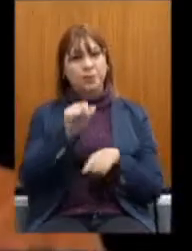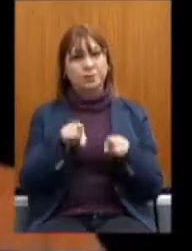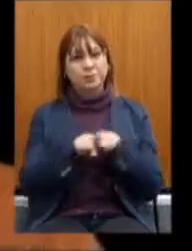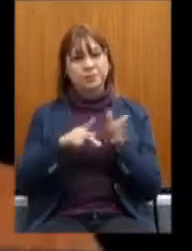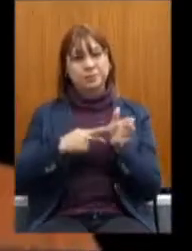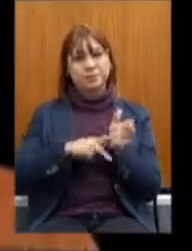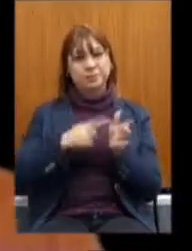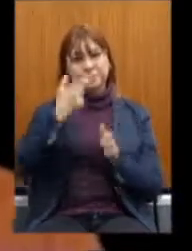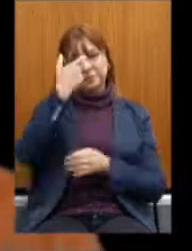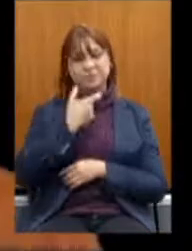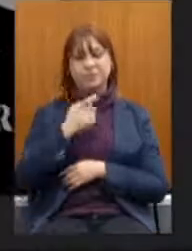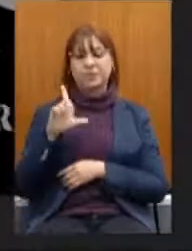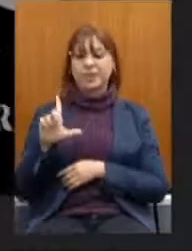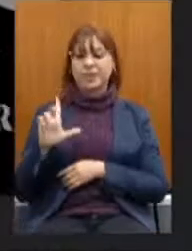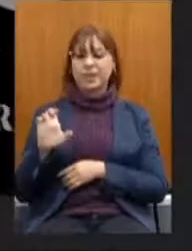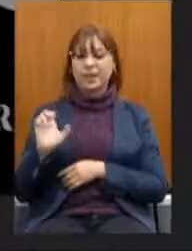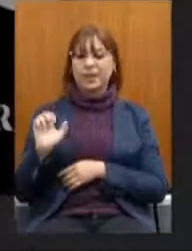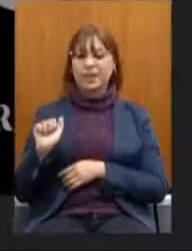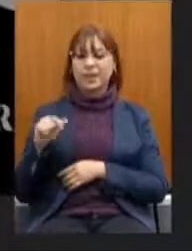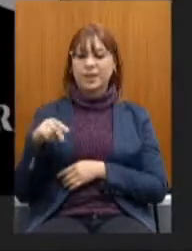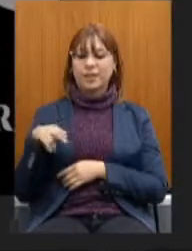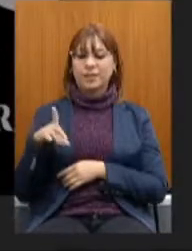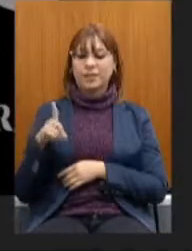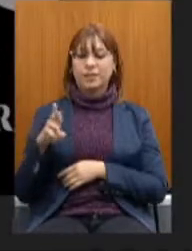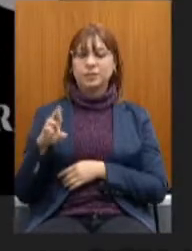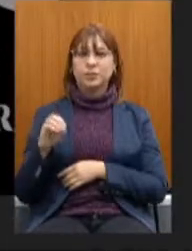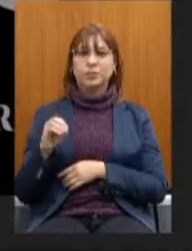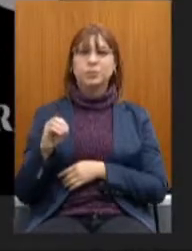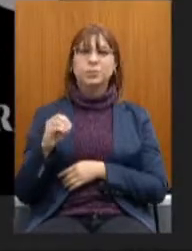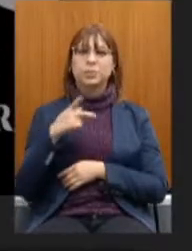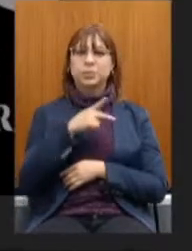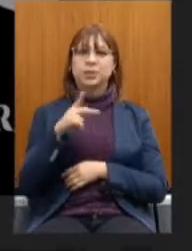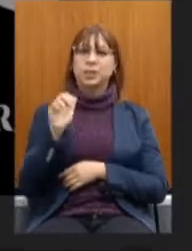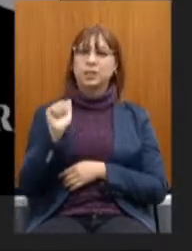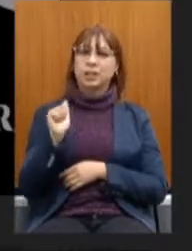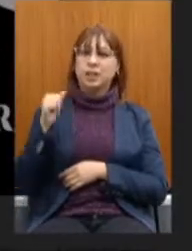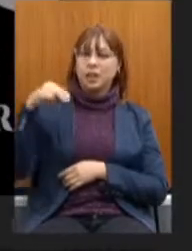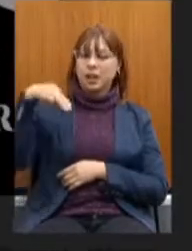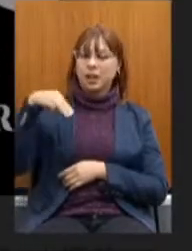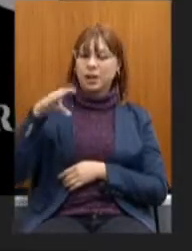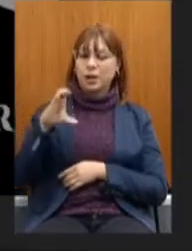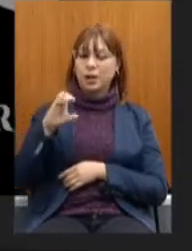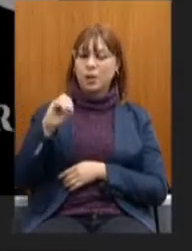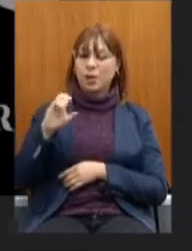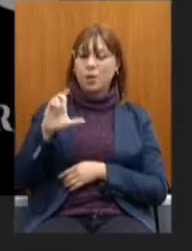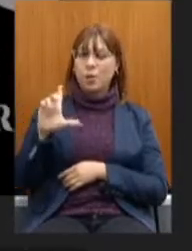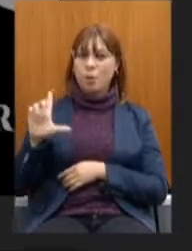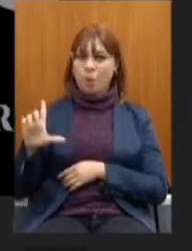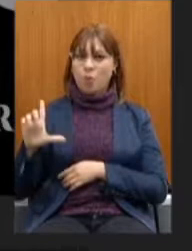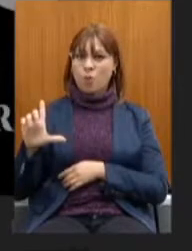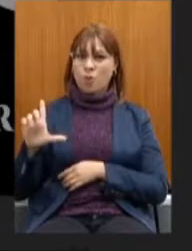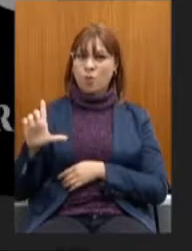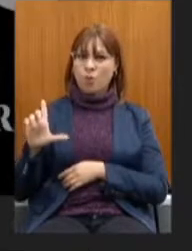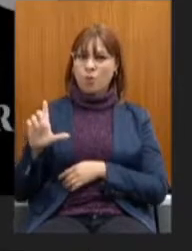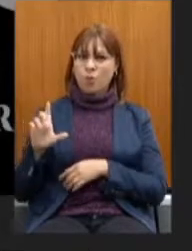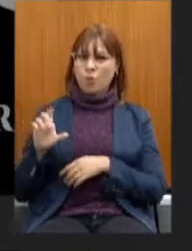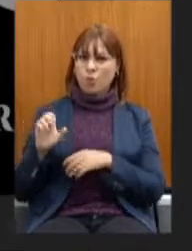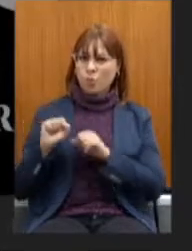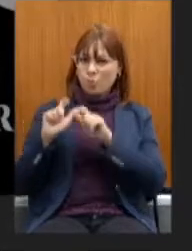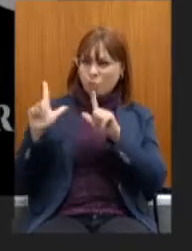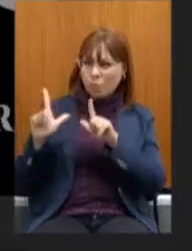Meu nome é Leandro, eu sou presidente da ANCOL-MG. Eu posso compartilhar a tela aqui?